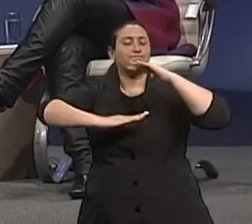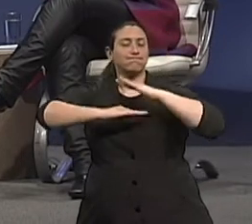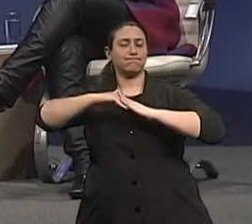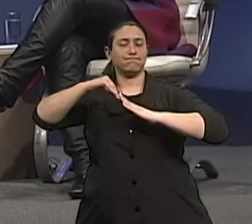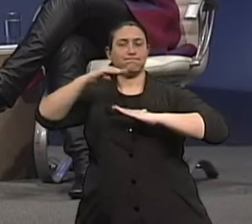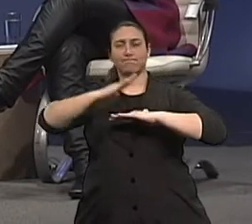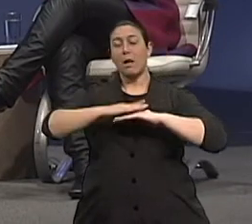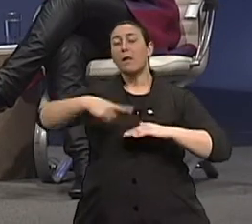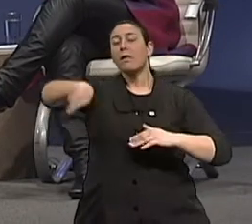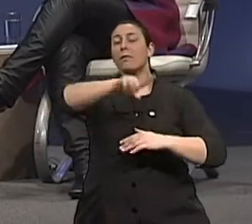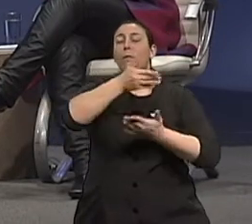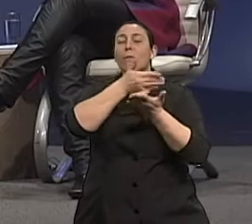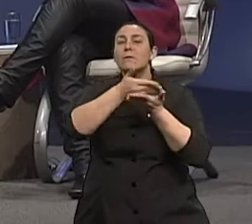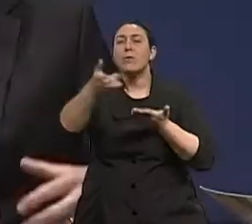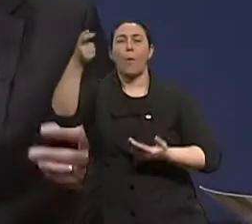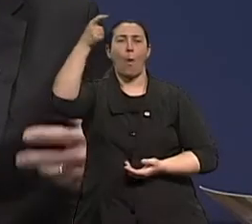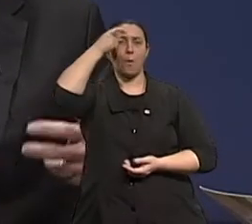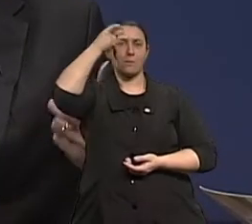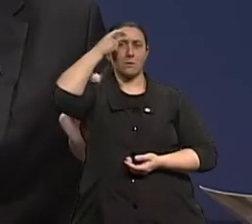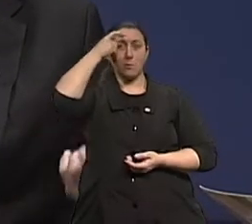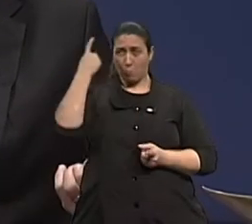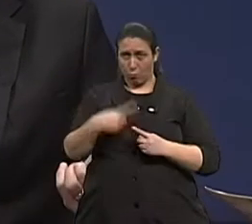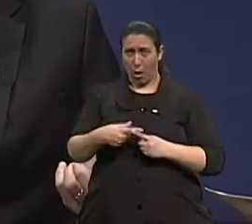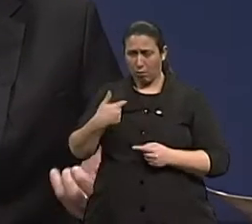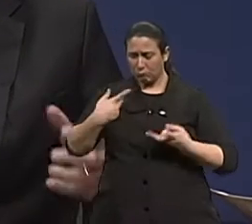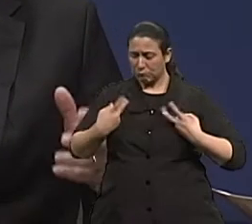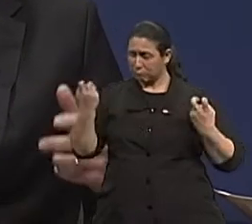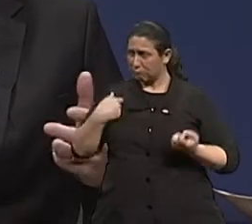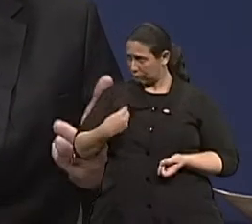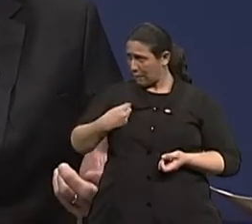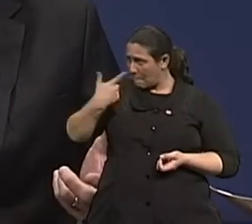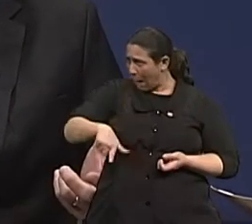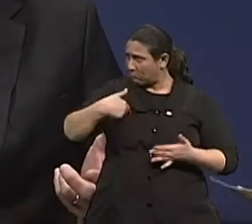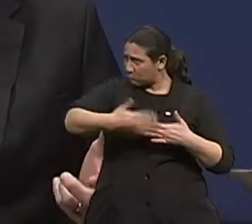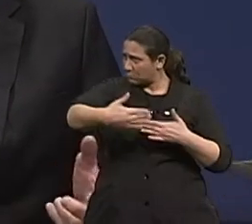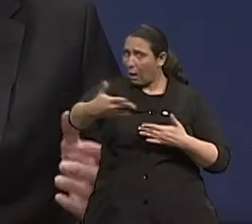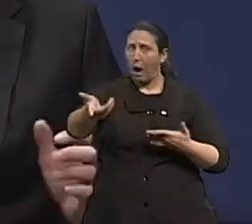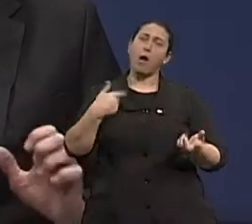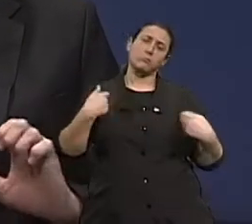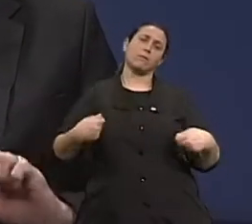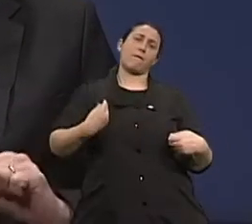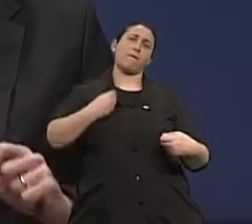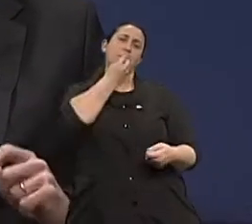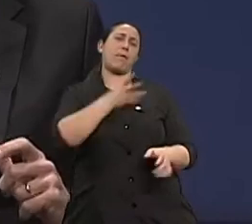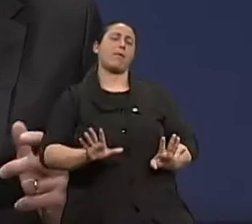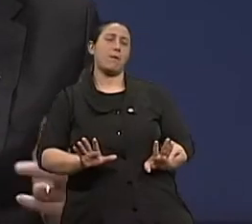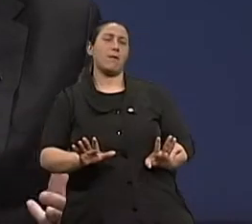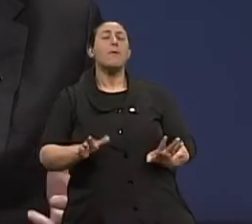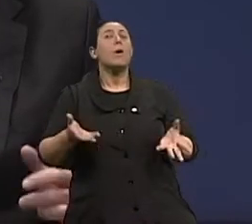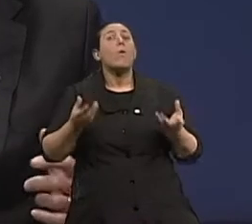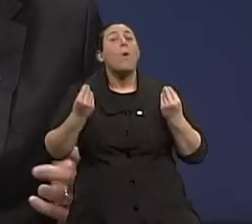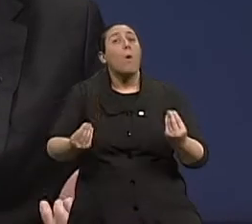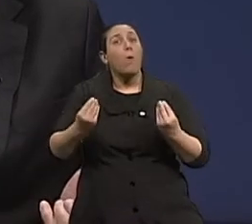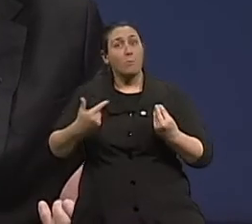conscientizando agora, já que eu vou viver mais, eu preciso viver bem. Ah, Como é que eu faço para viver